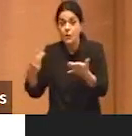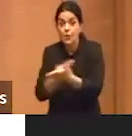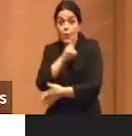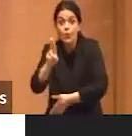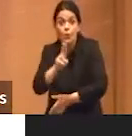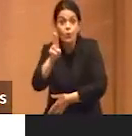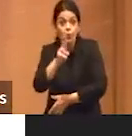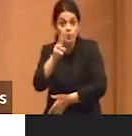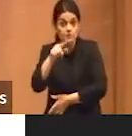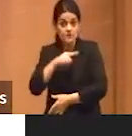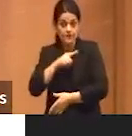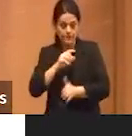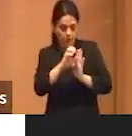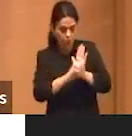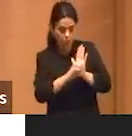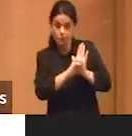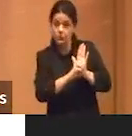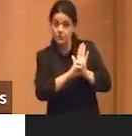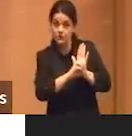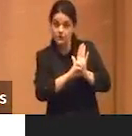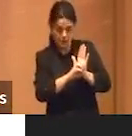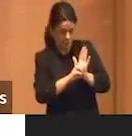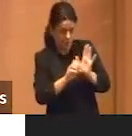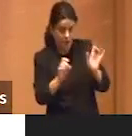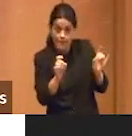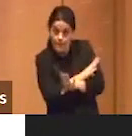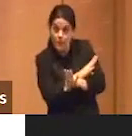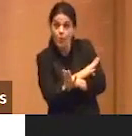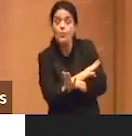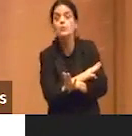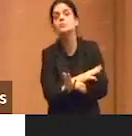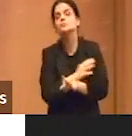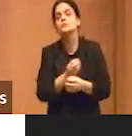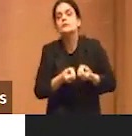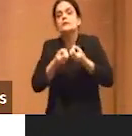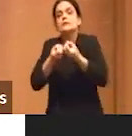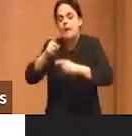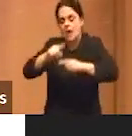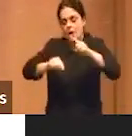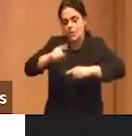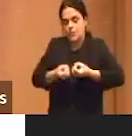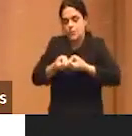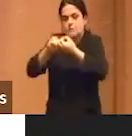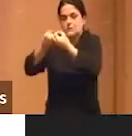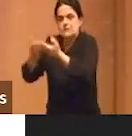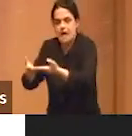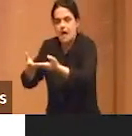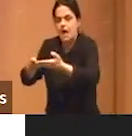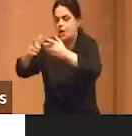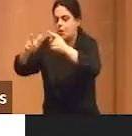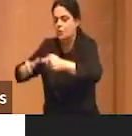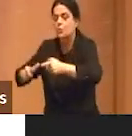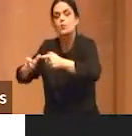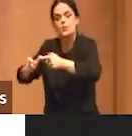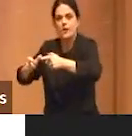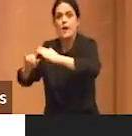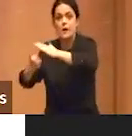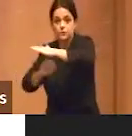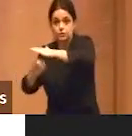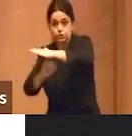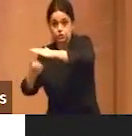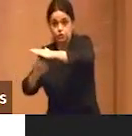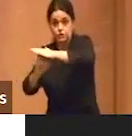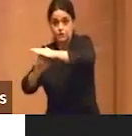período digital, entrega o produto para uma instituição pública à época, porque hoje a RNP é uma